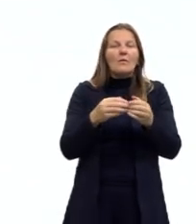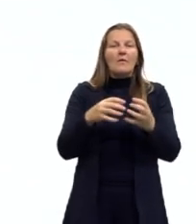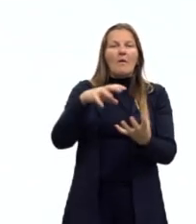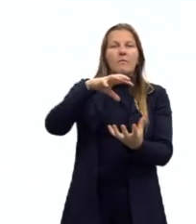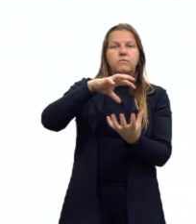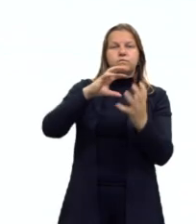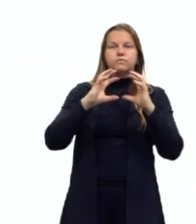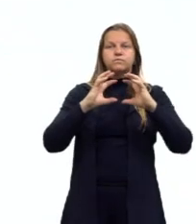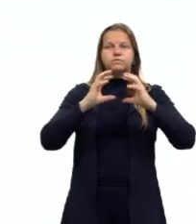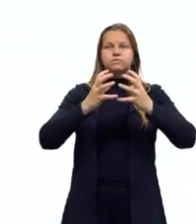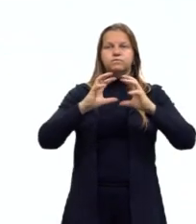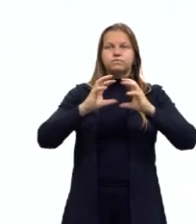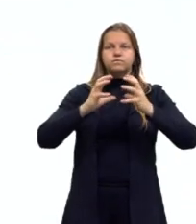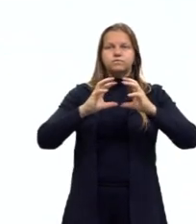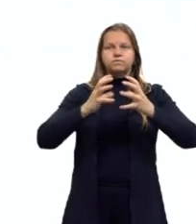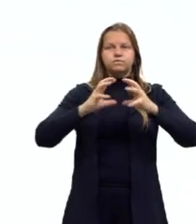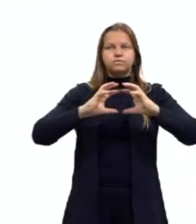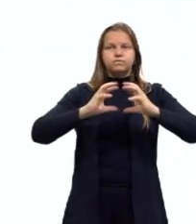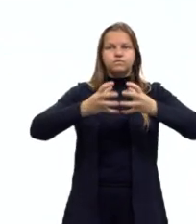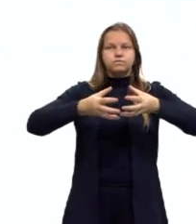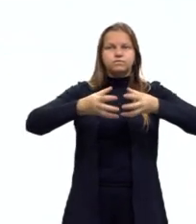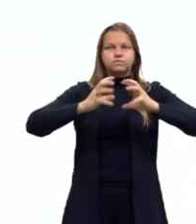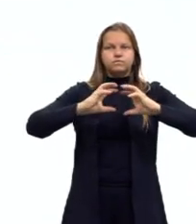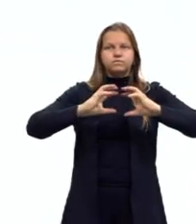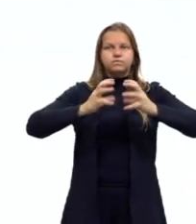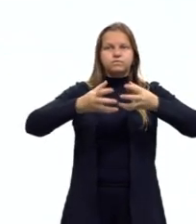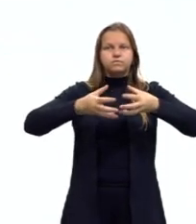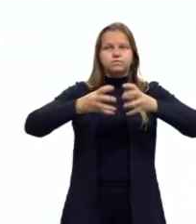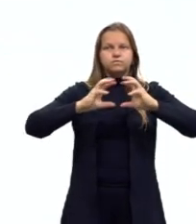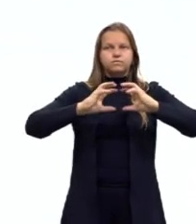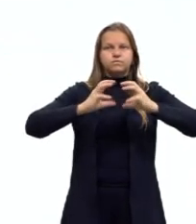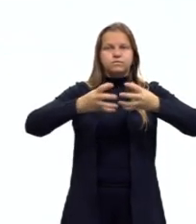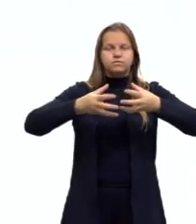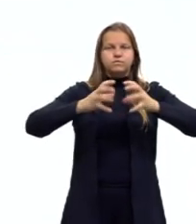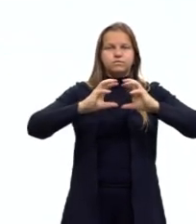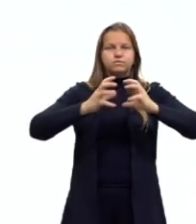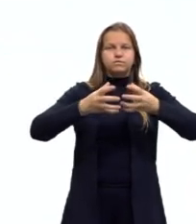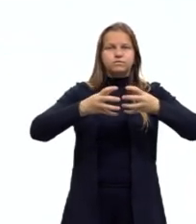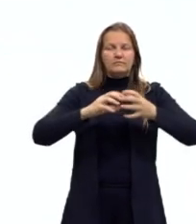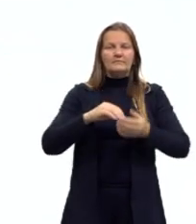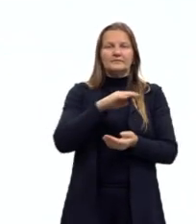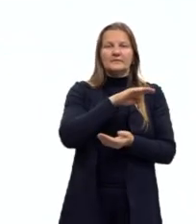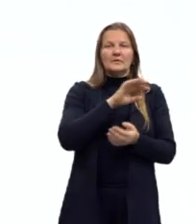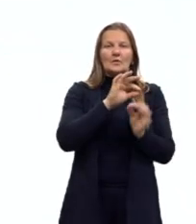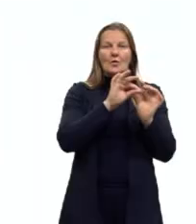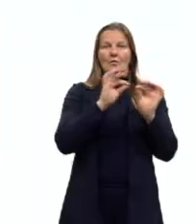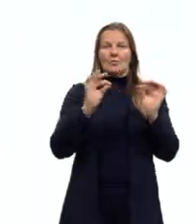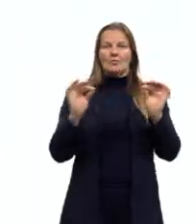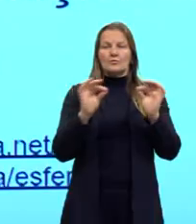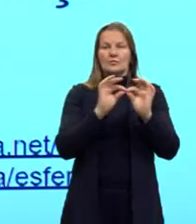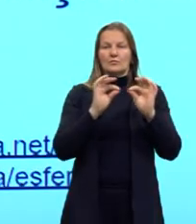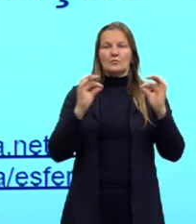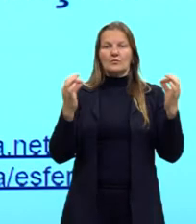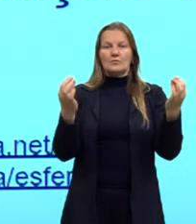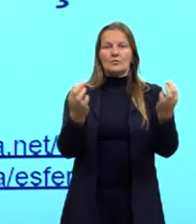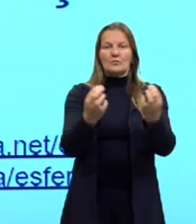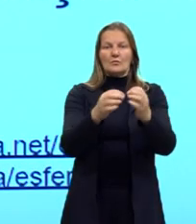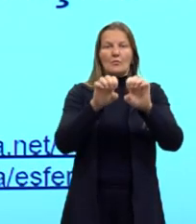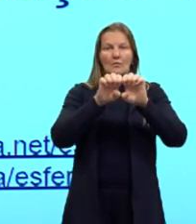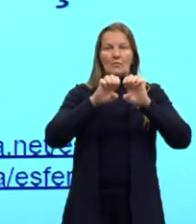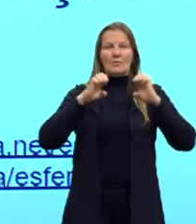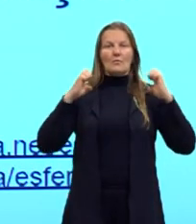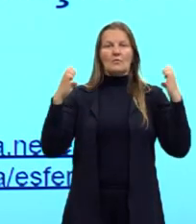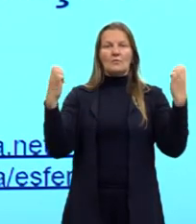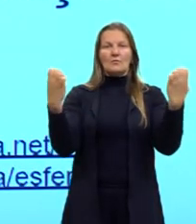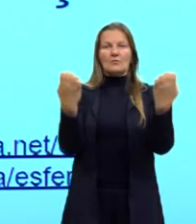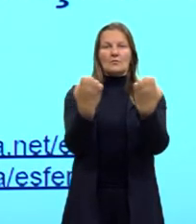conseguimos então ao interceptar a esfera por um plano na horizontal. Então tem uma relação com o Equador, né?